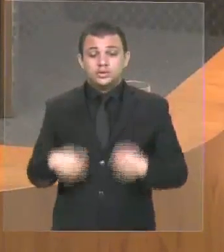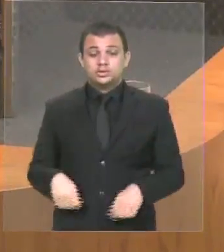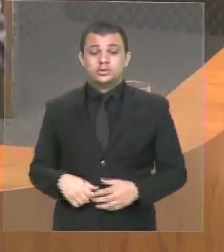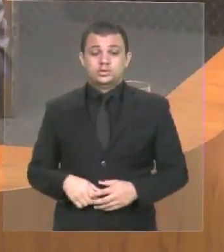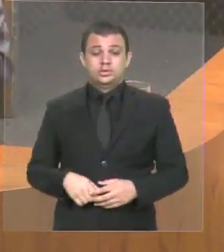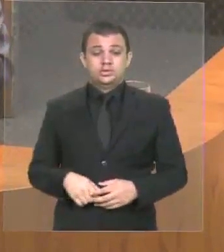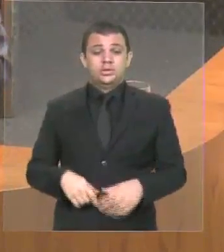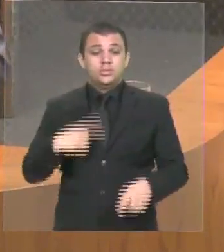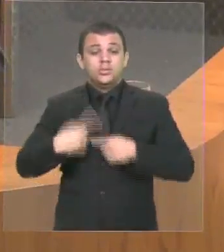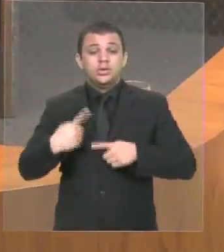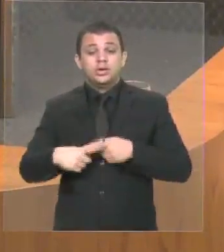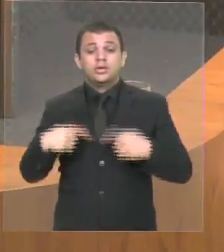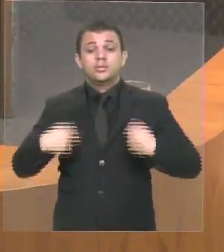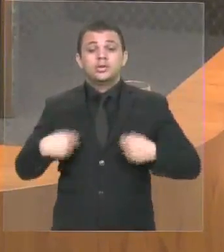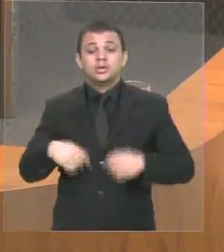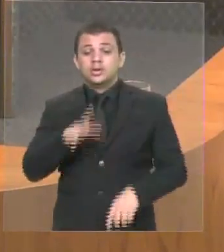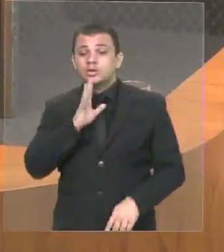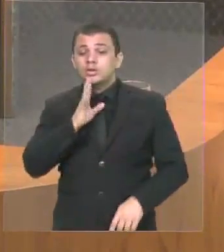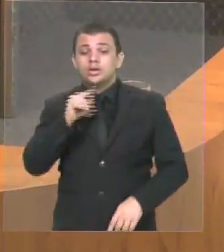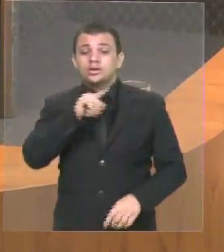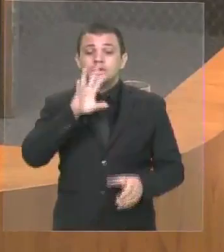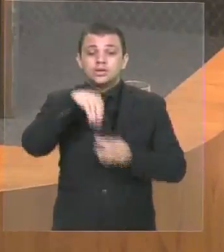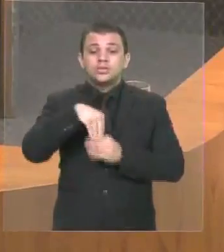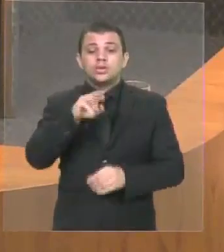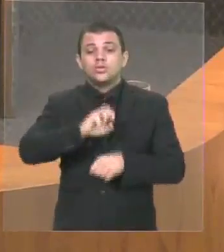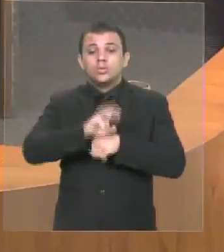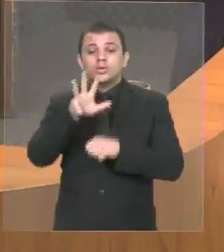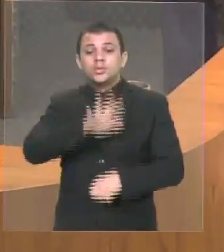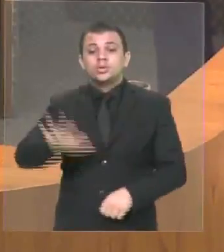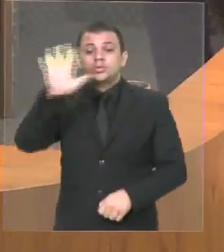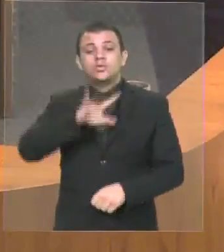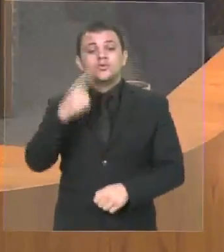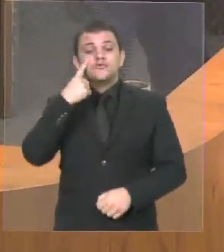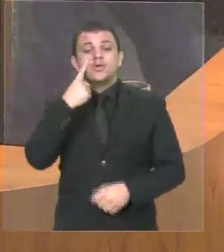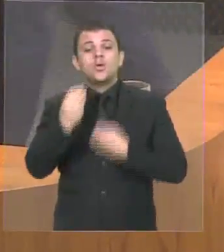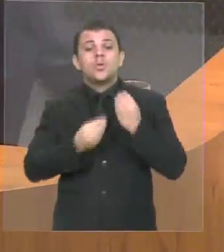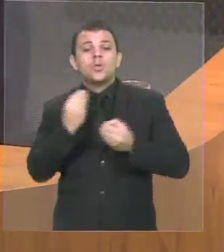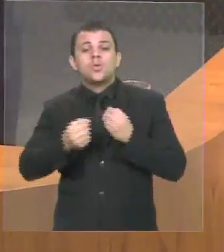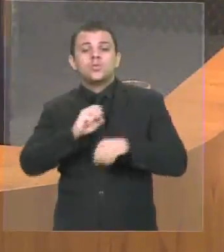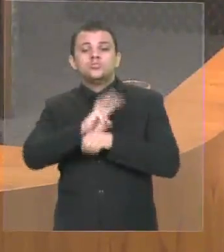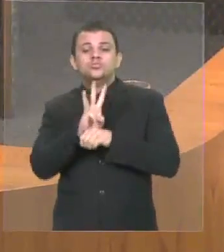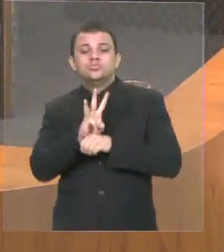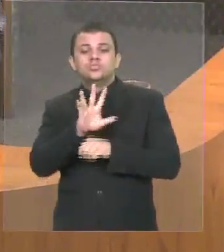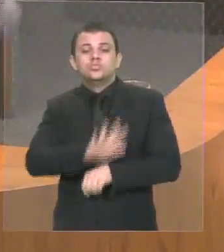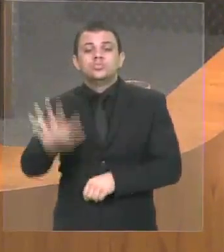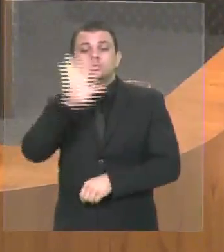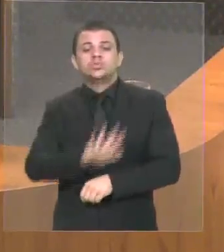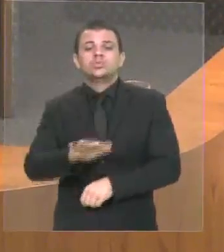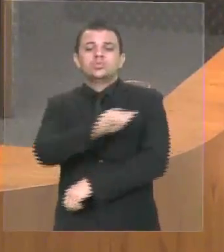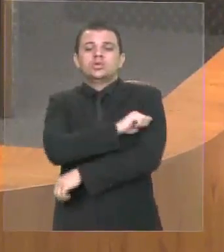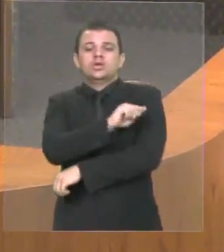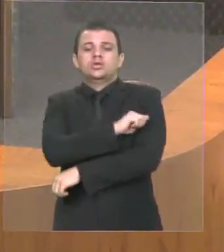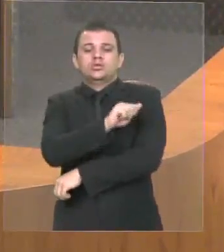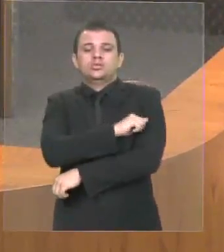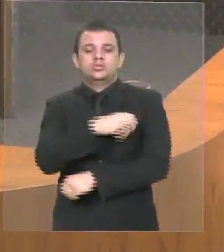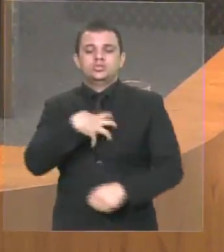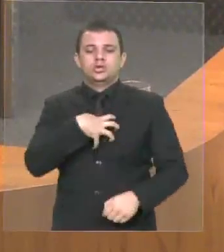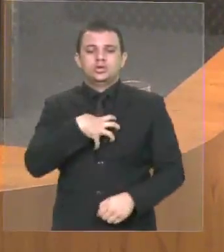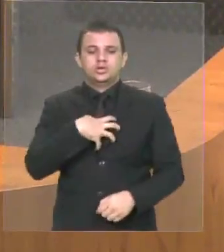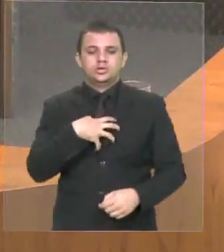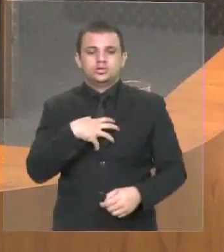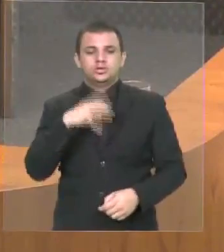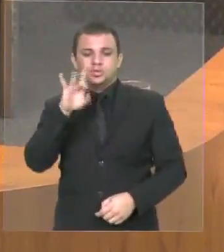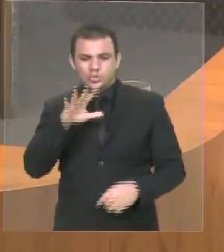Imperatriz, mas temos que ouvir o DCE da universidade para ver a posição dos estudantes. Isso que é democracia. Não é ouvir o reitor, não. É ouvir os